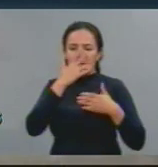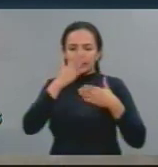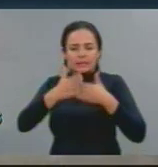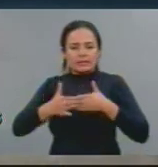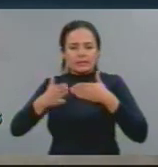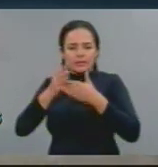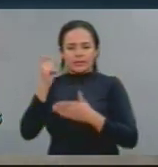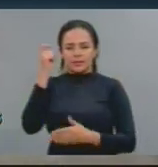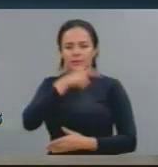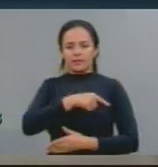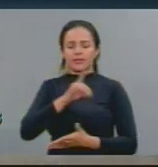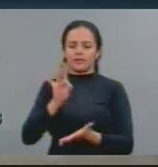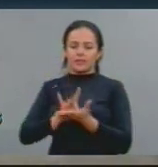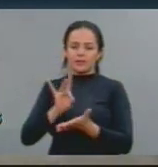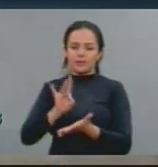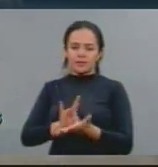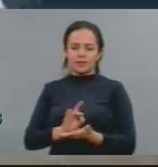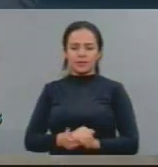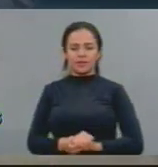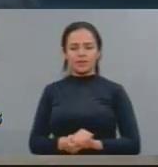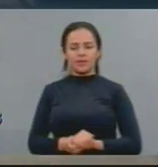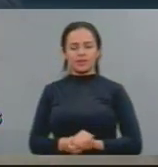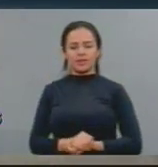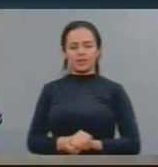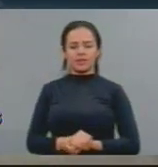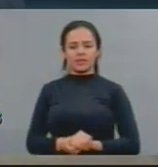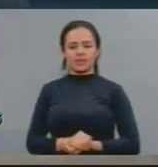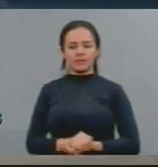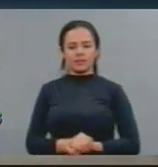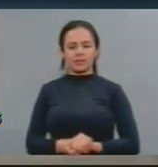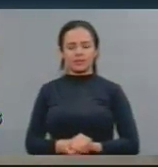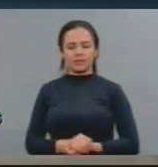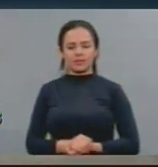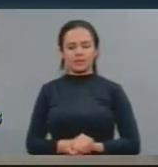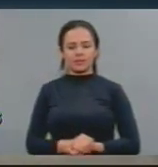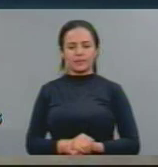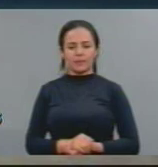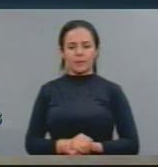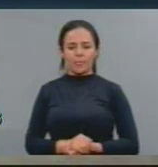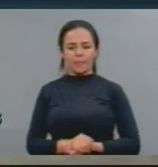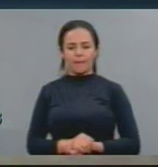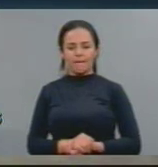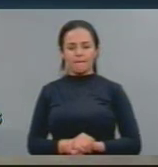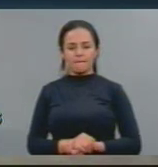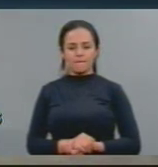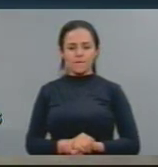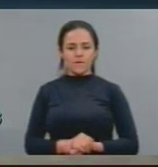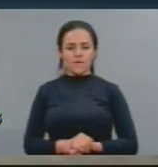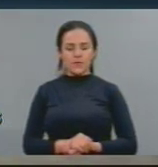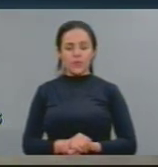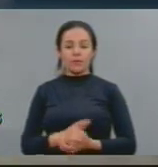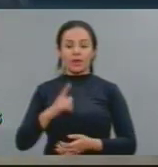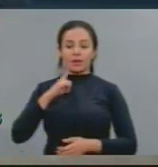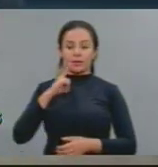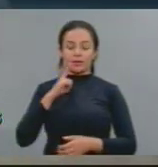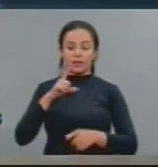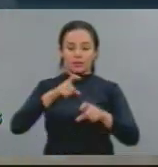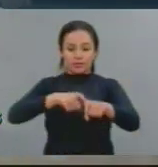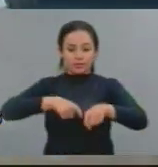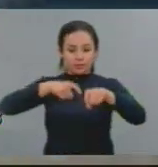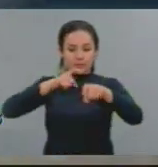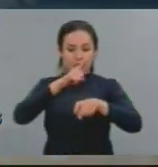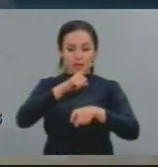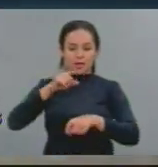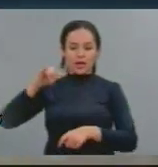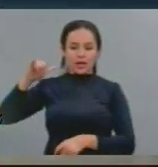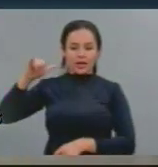imagina, que o senhor não imagina. Daí, querer concordar com pulverização aérea, com relação